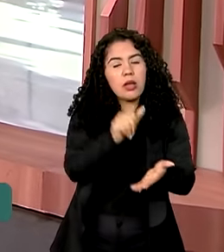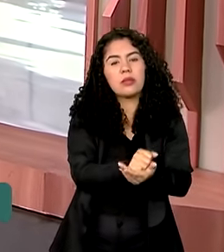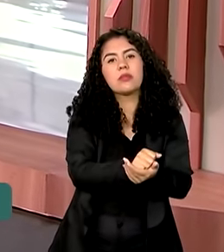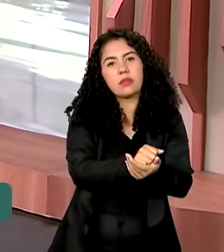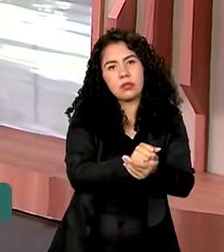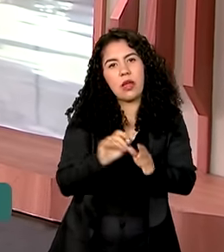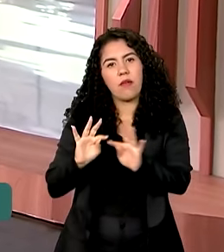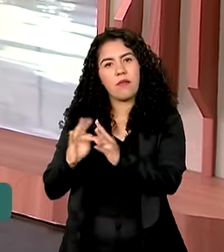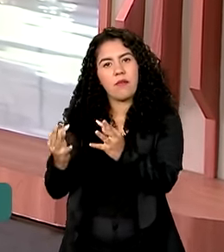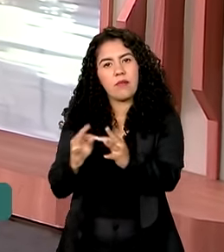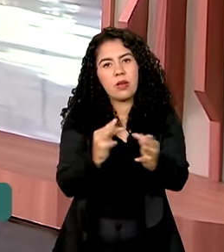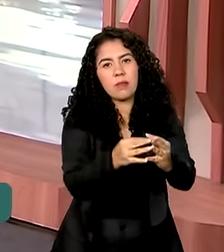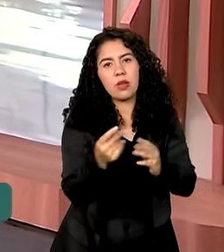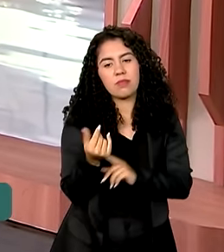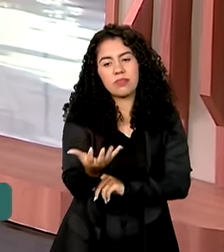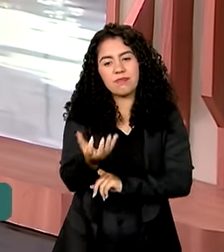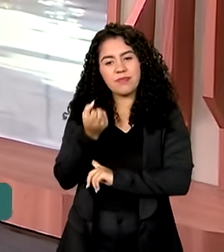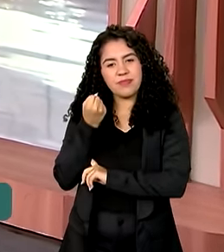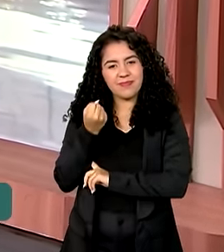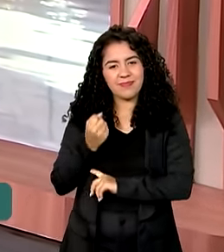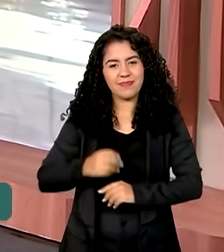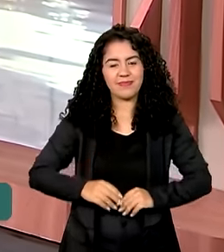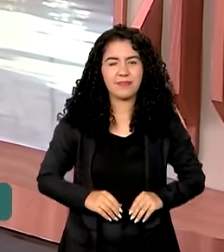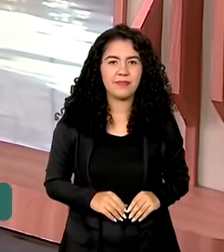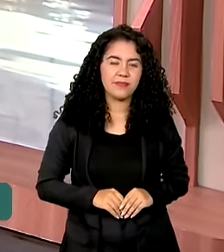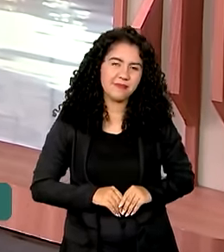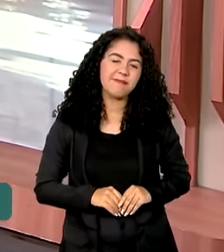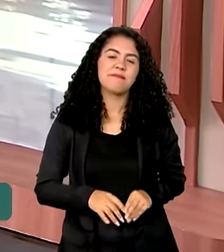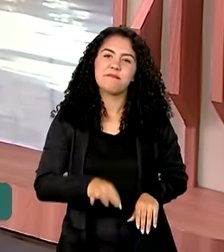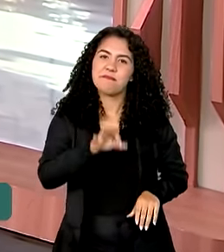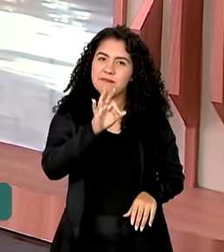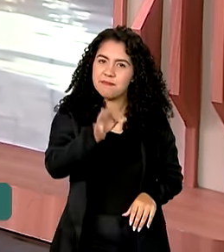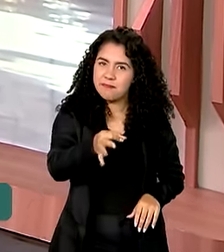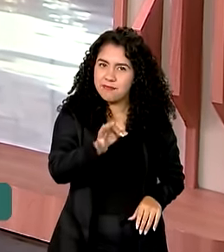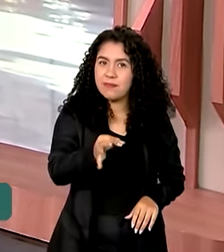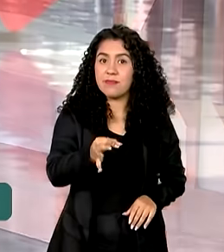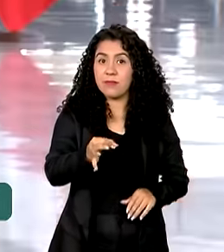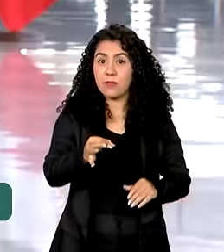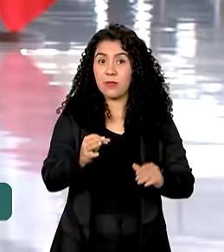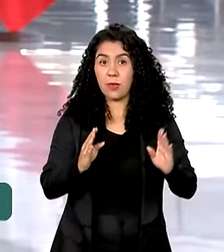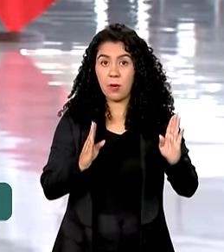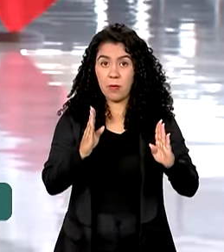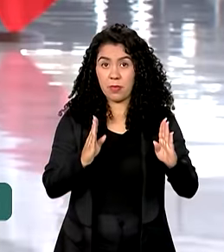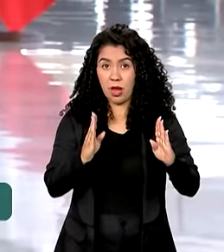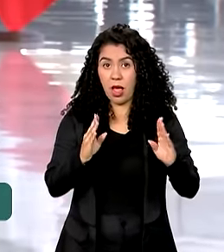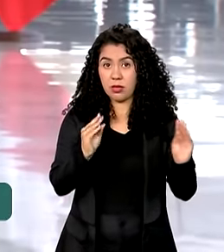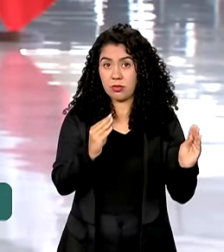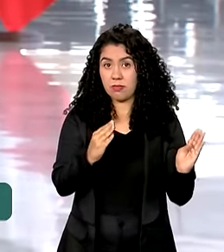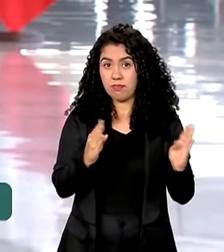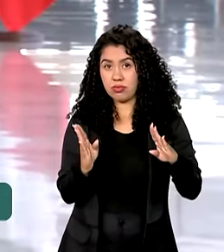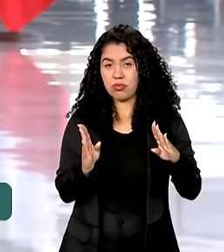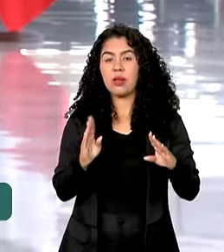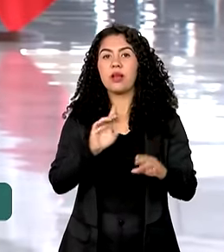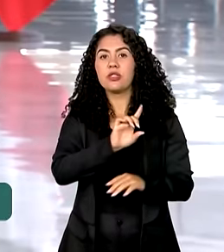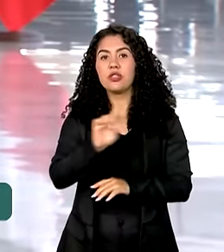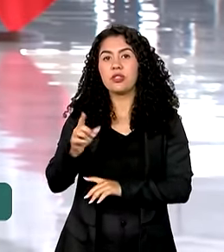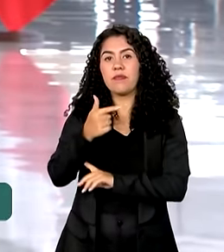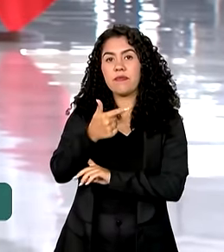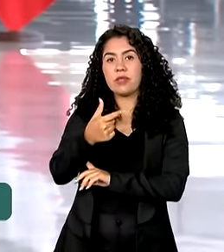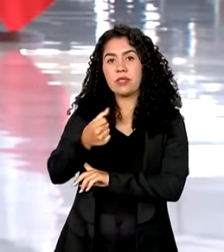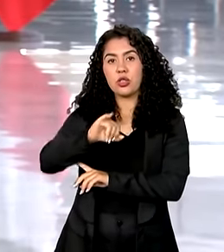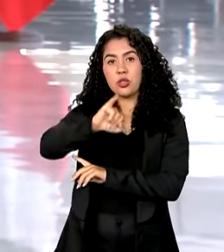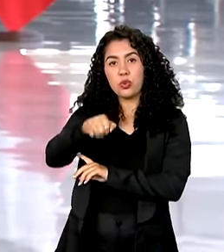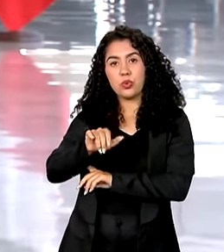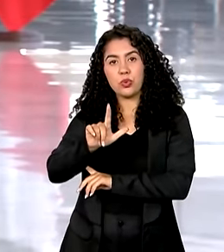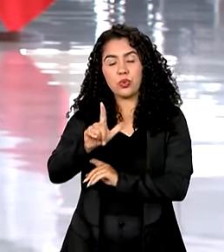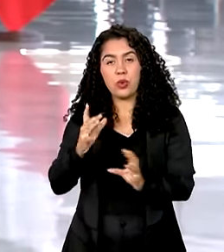reconstrução. É com você, Jéssica. Exatamente, Vanessa. O novo prazo vai até o dia 26 de julho. Ao todo,